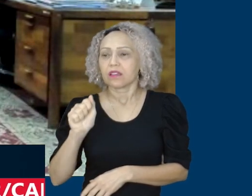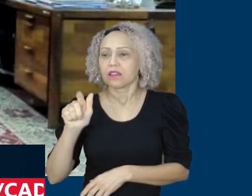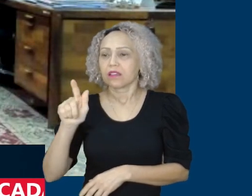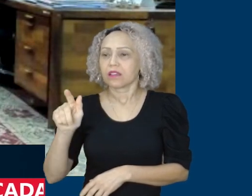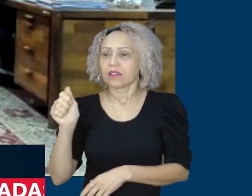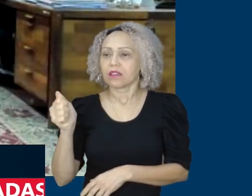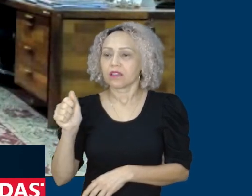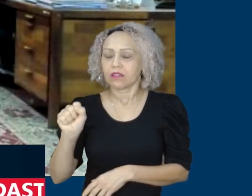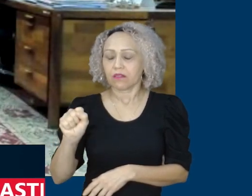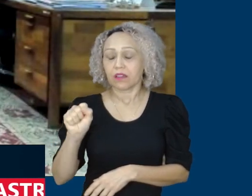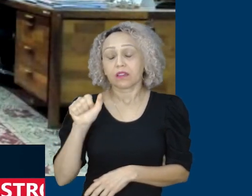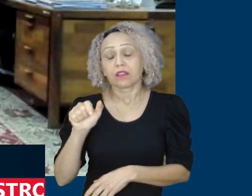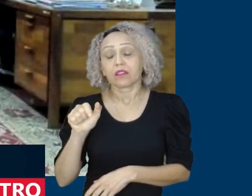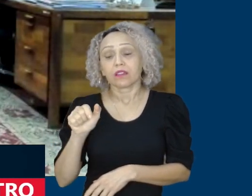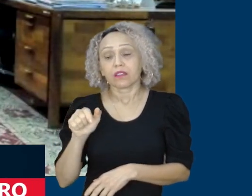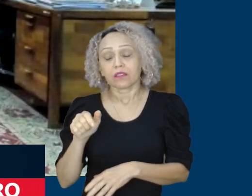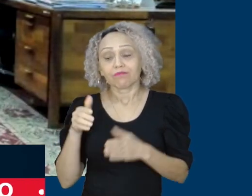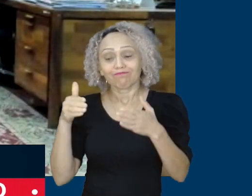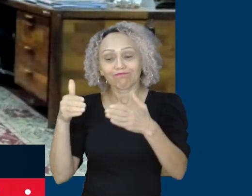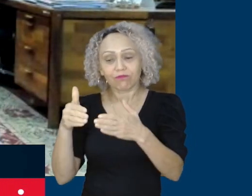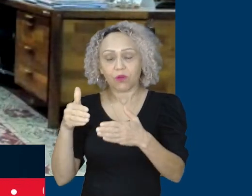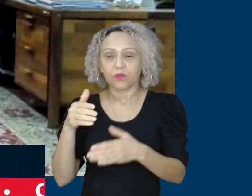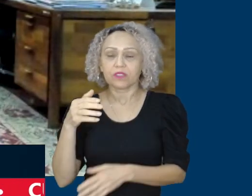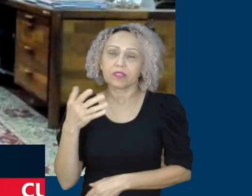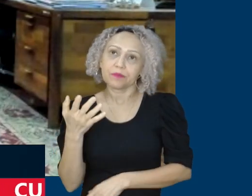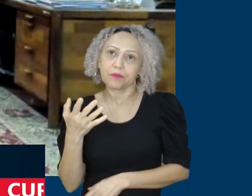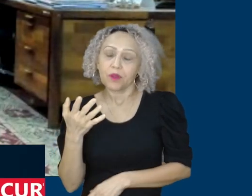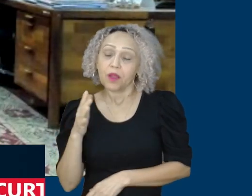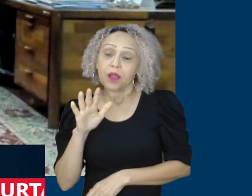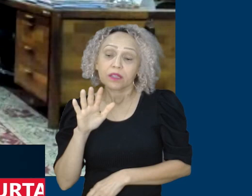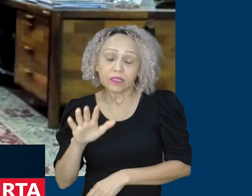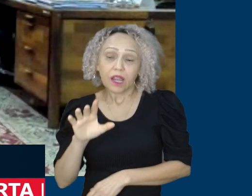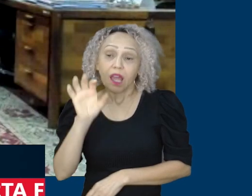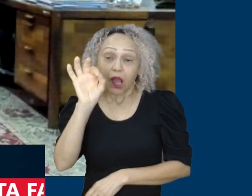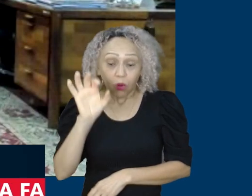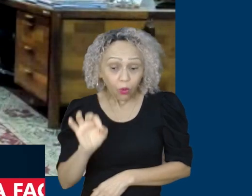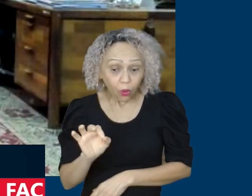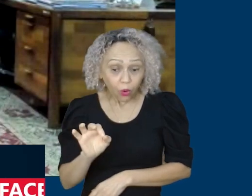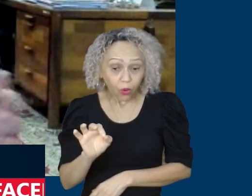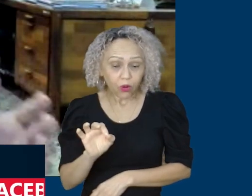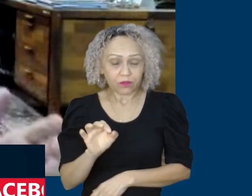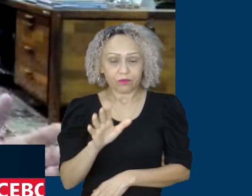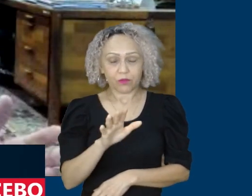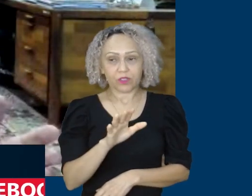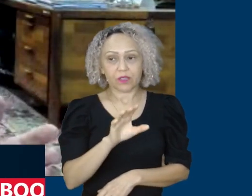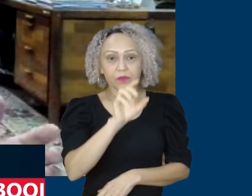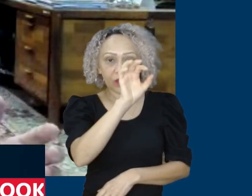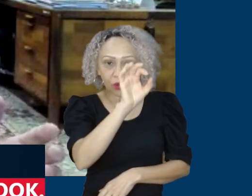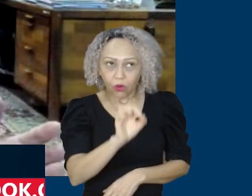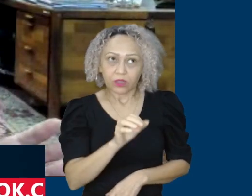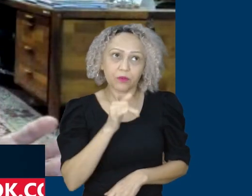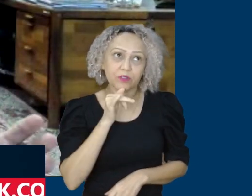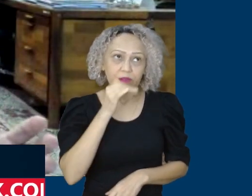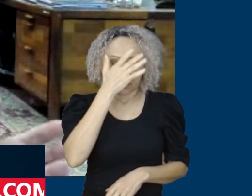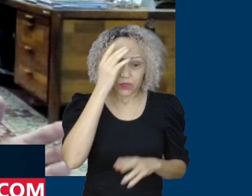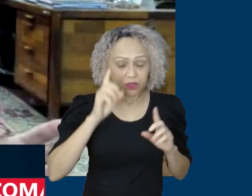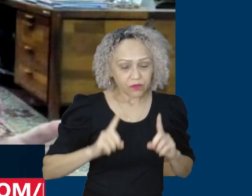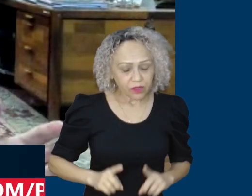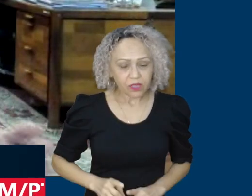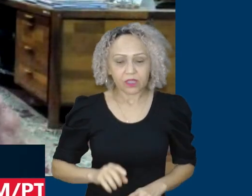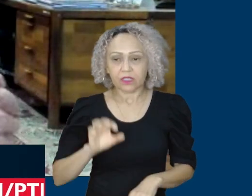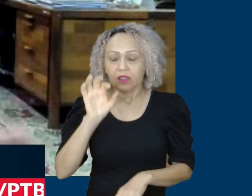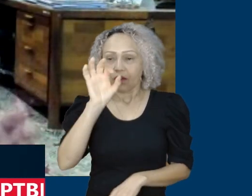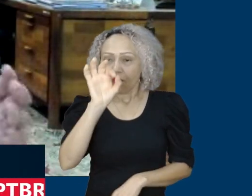no concurso para você garantir a sua vaga está reservada para PCDs mas tem que ter as pessoas que